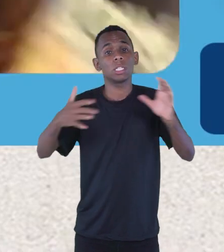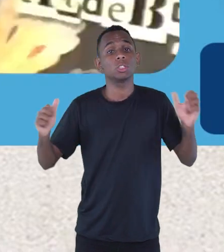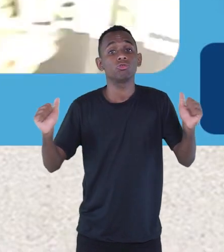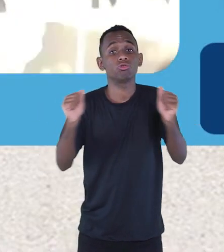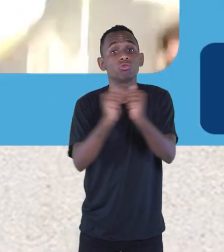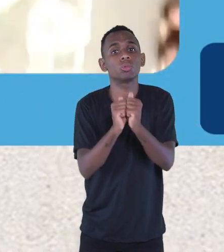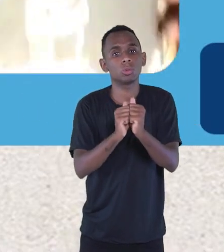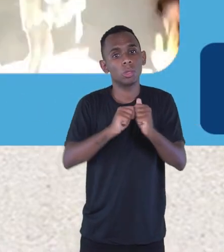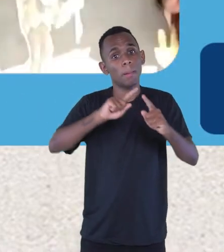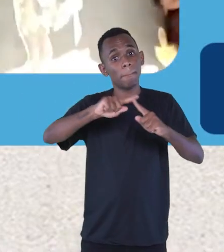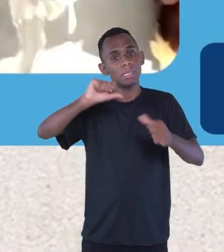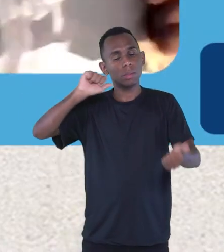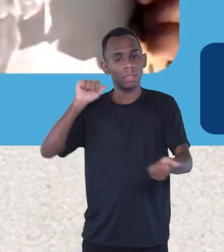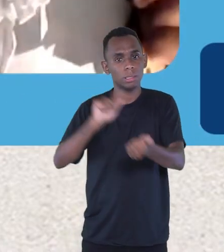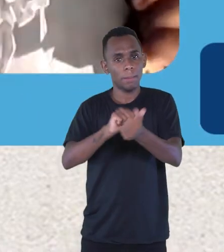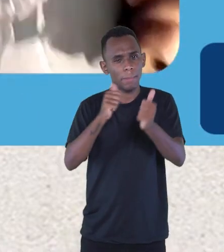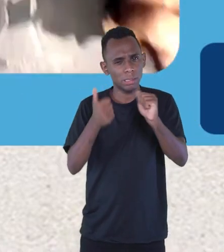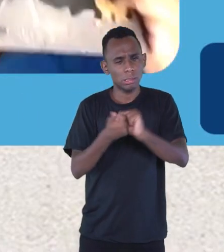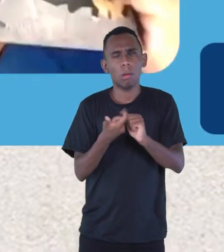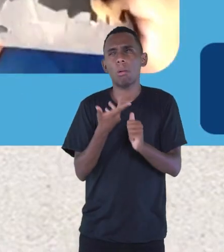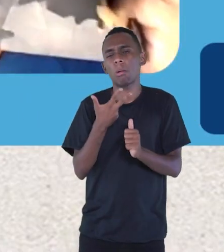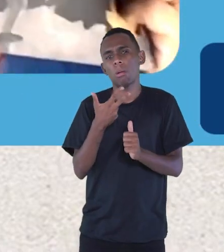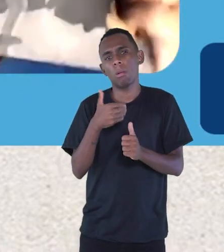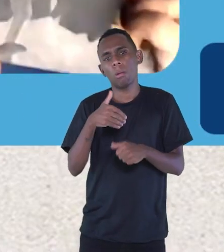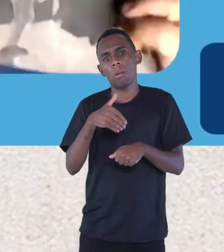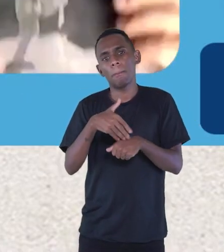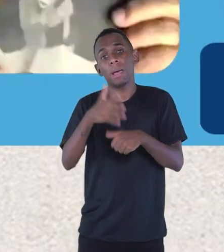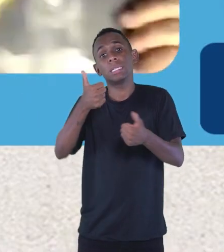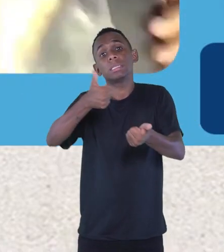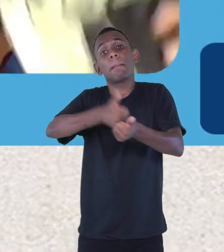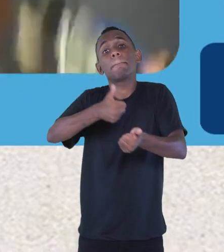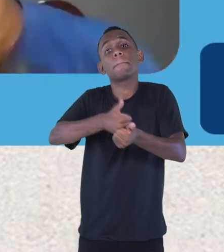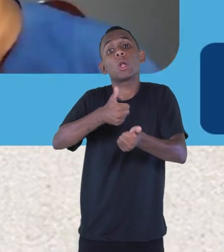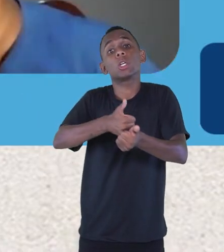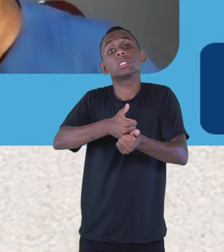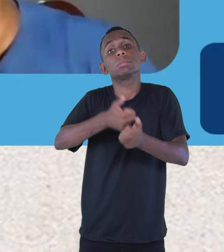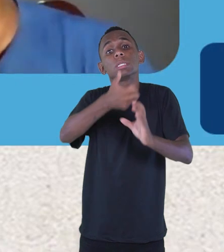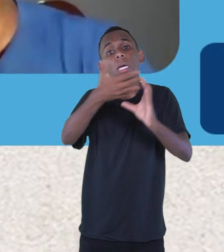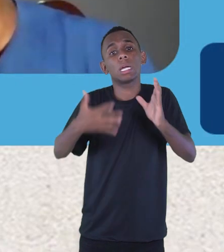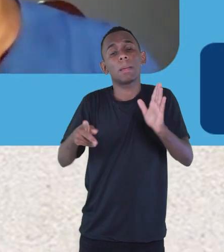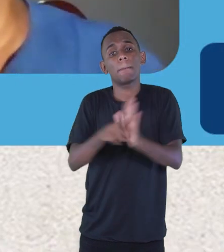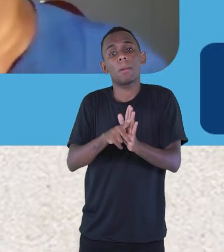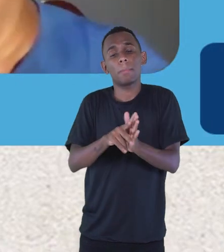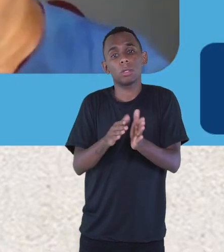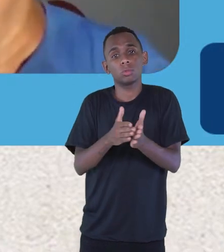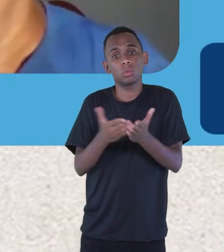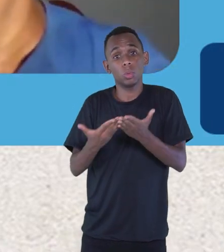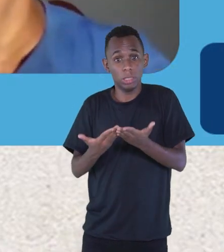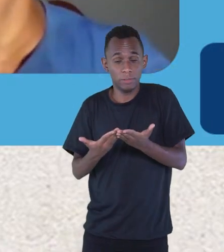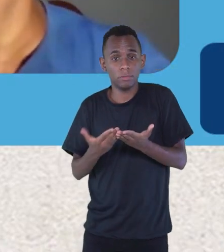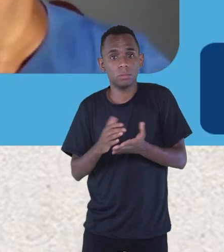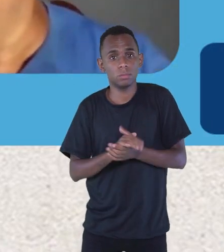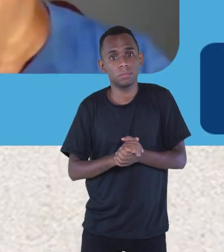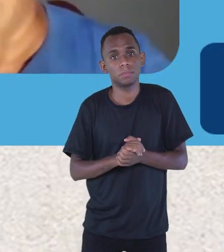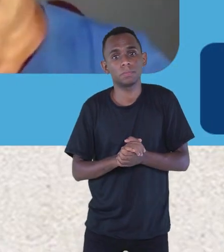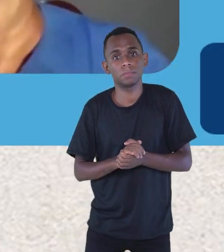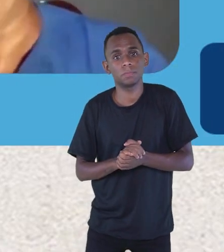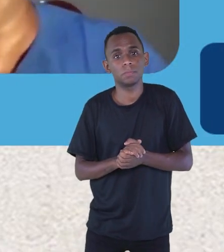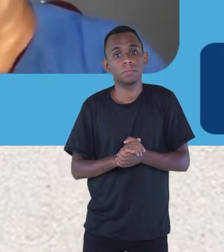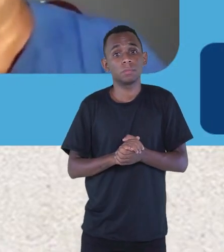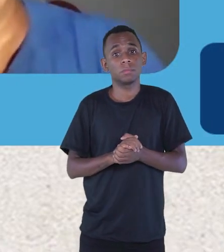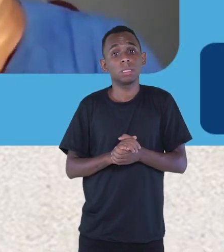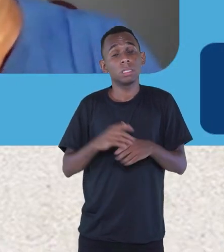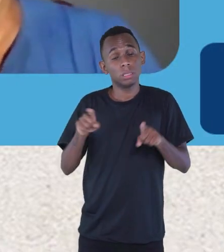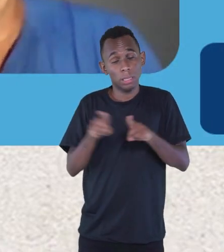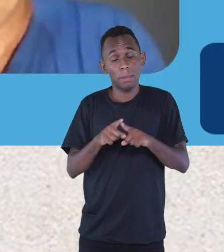num formato mais próximo disso. De um livro. De um livro mesmo. A mesma coisa com A Guerra do